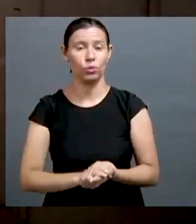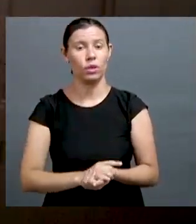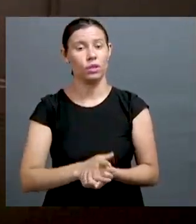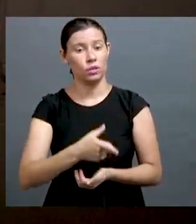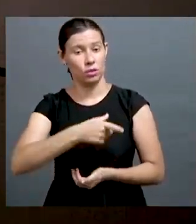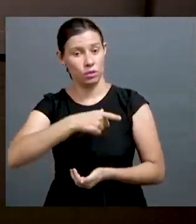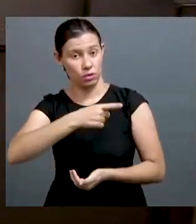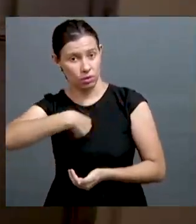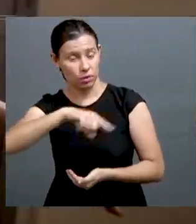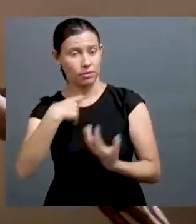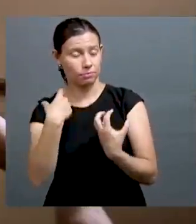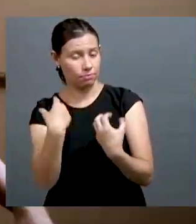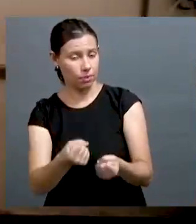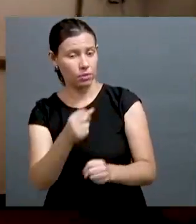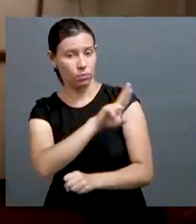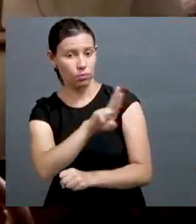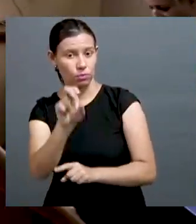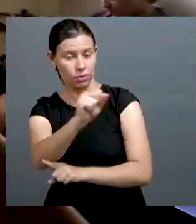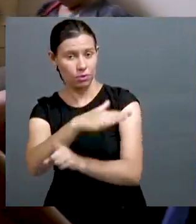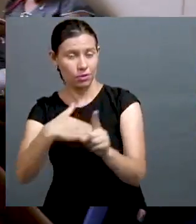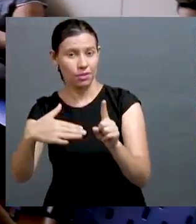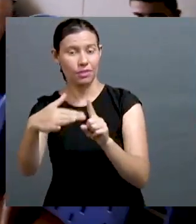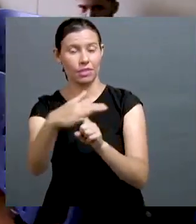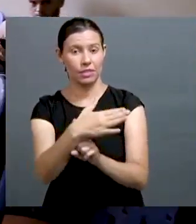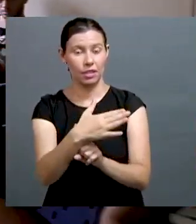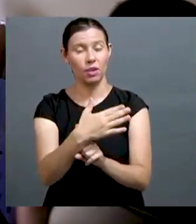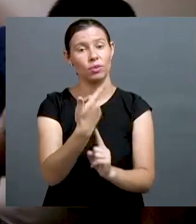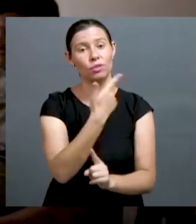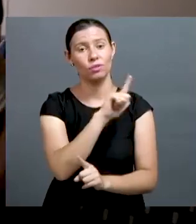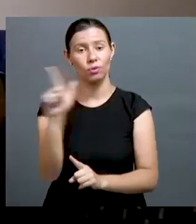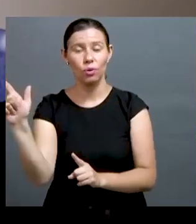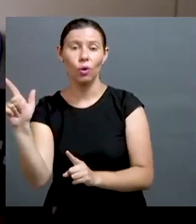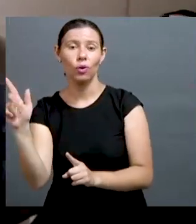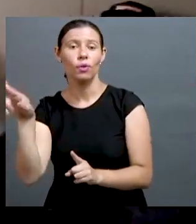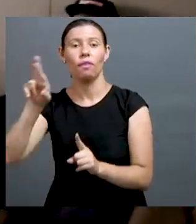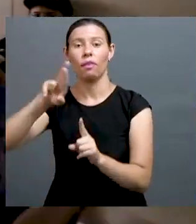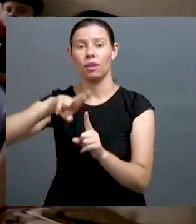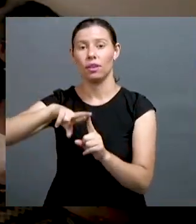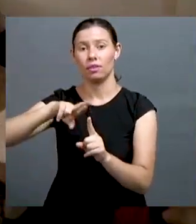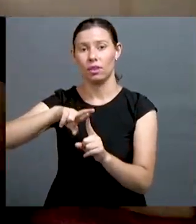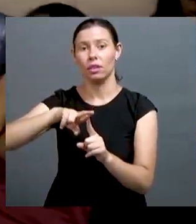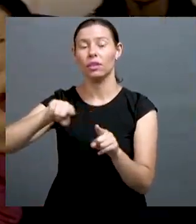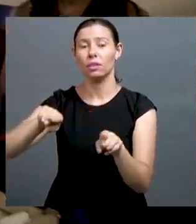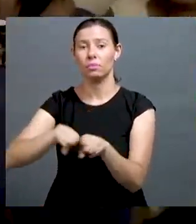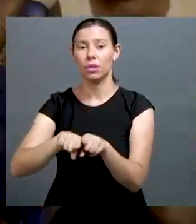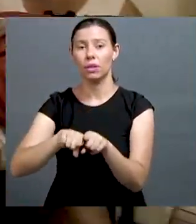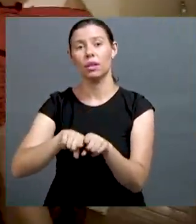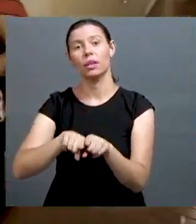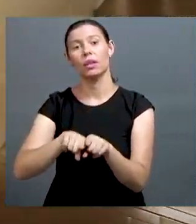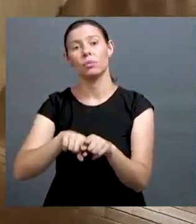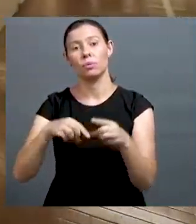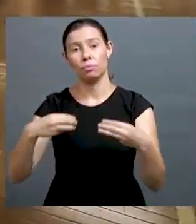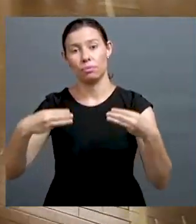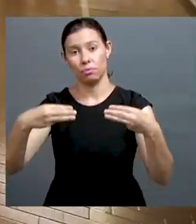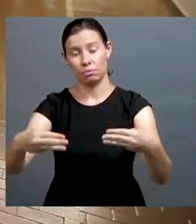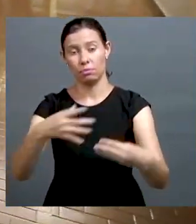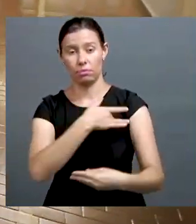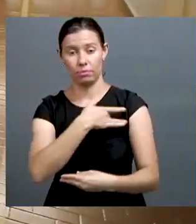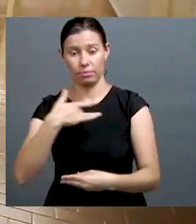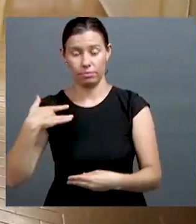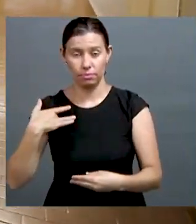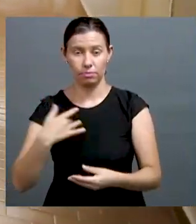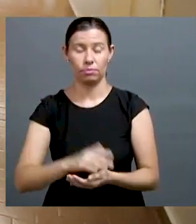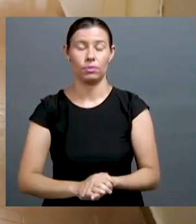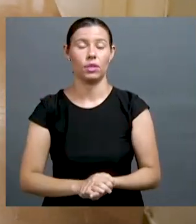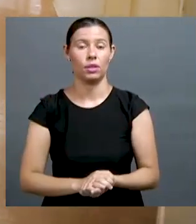prontuário eletrônico, nós já tínhamos aberto o campo para o nome social. Isso depois serve de referência para o Ministério da